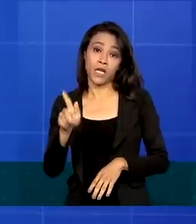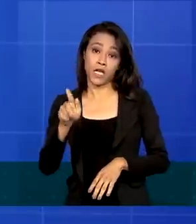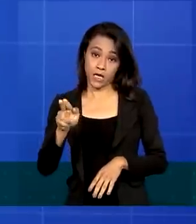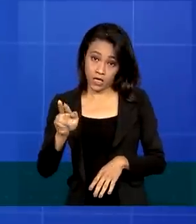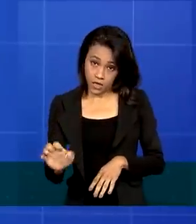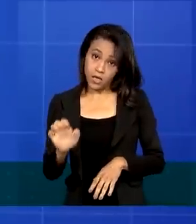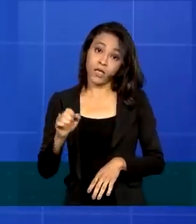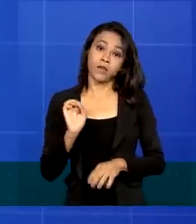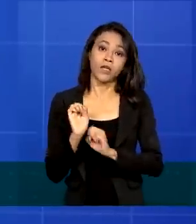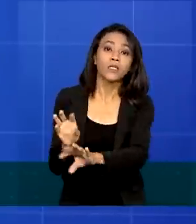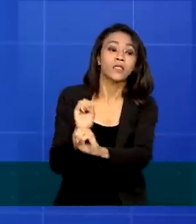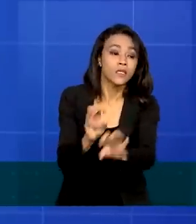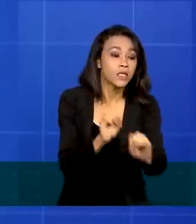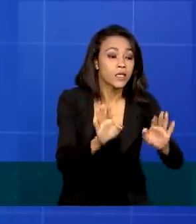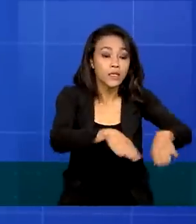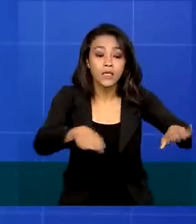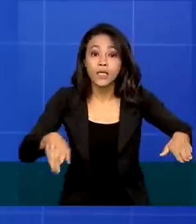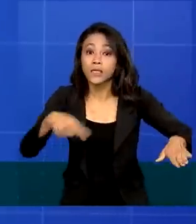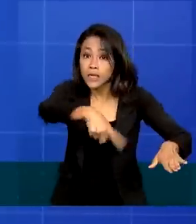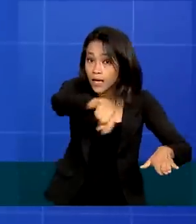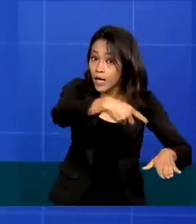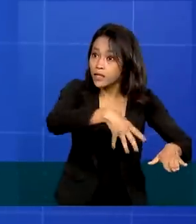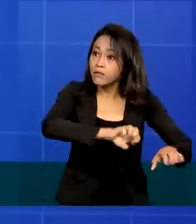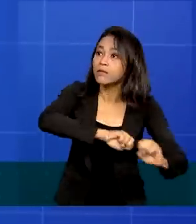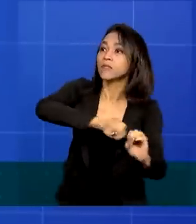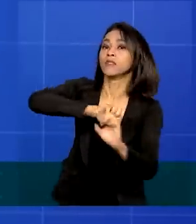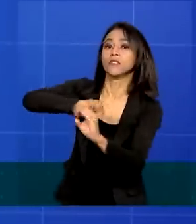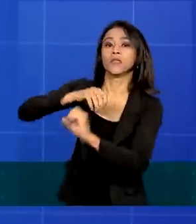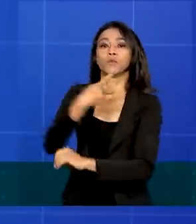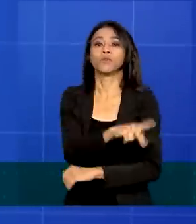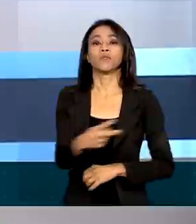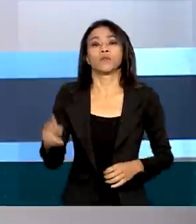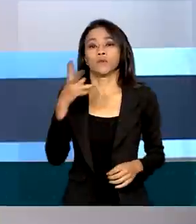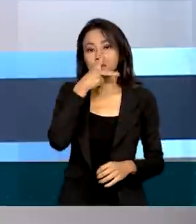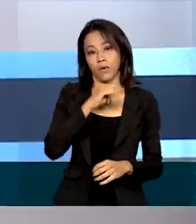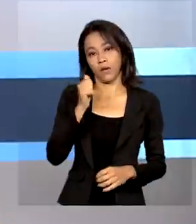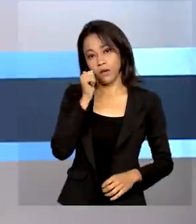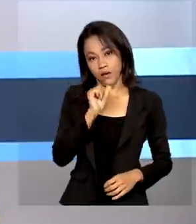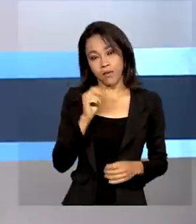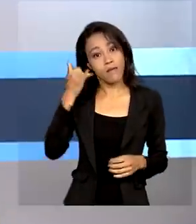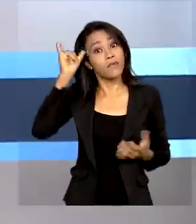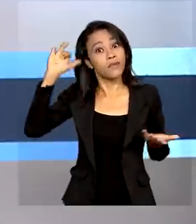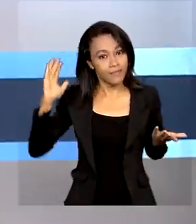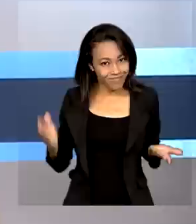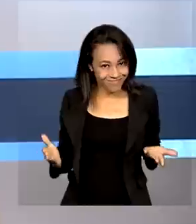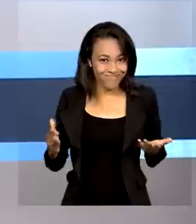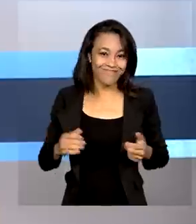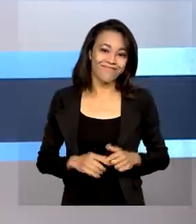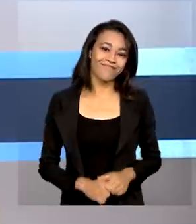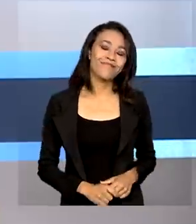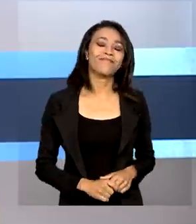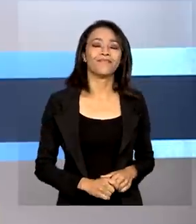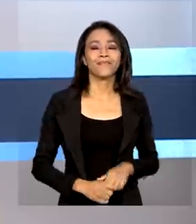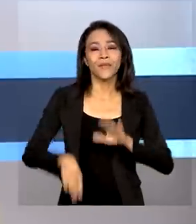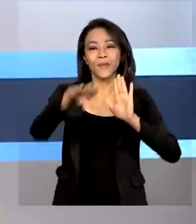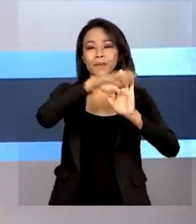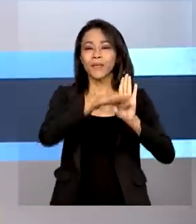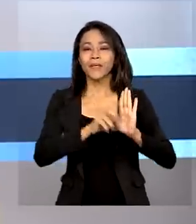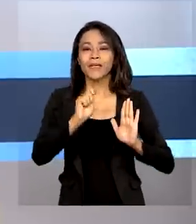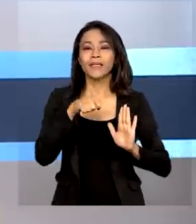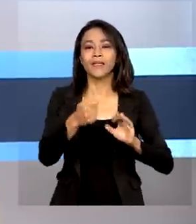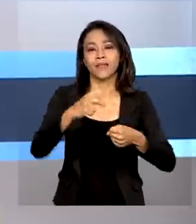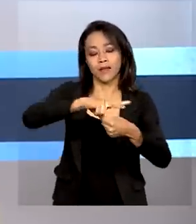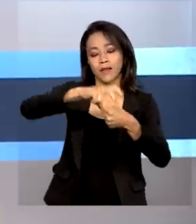que acabam ensinando seus pais a como evitar. E ao programa de Rádio a Voz do Brasil,